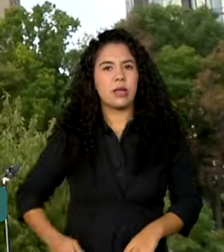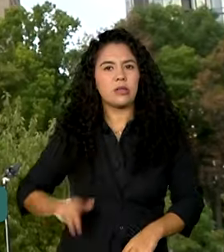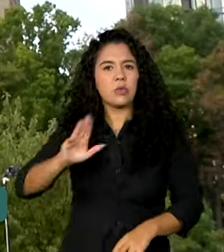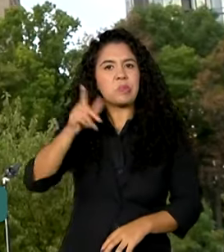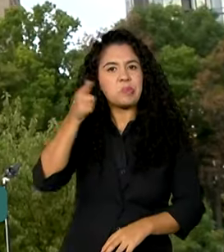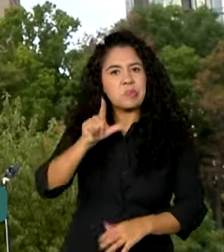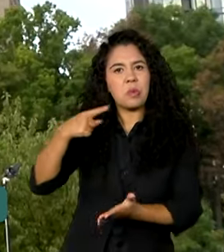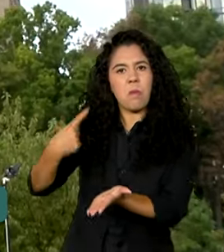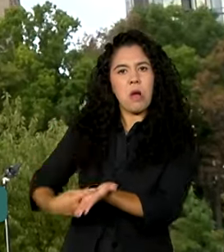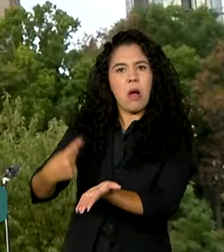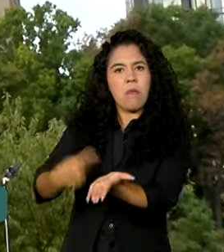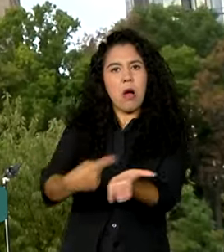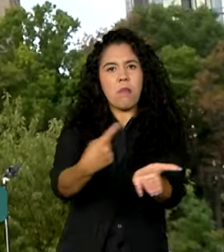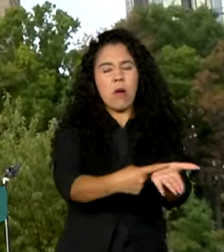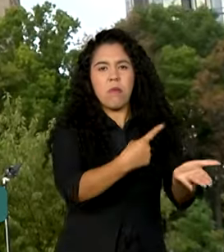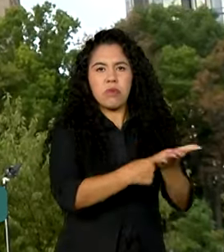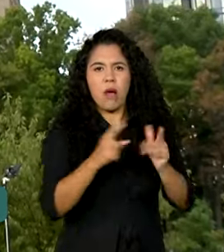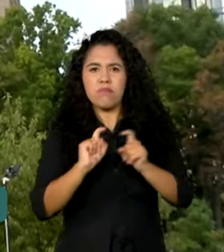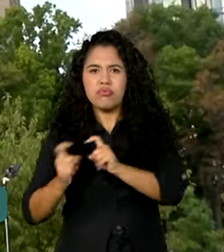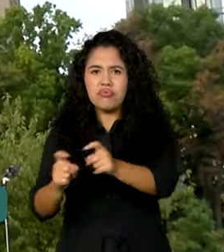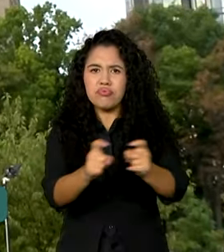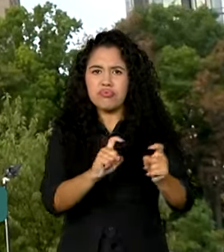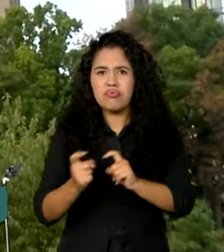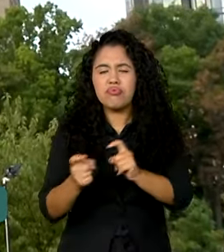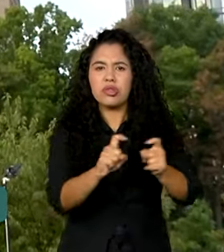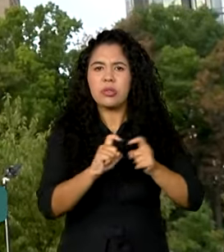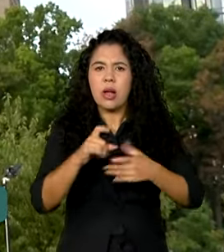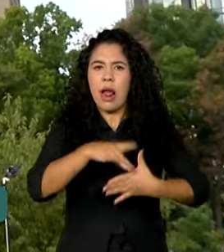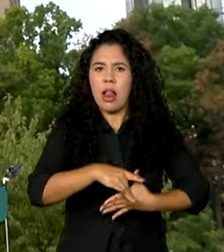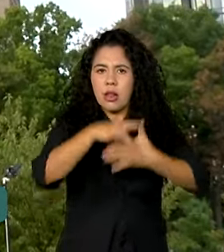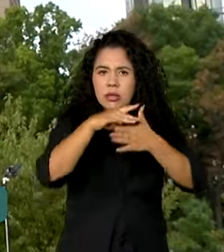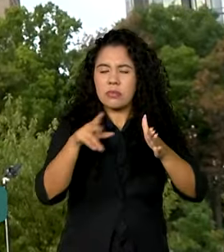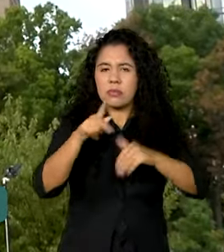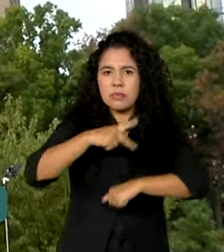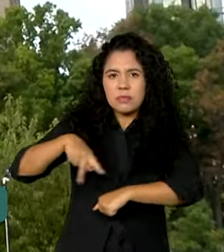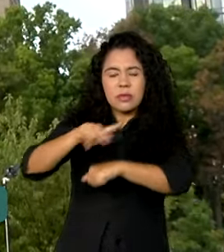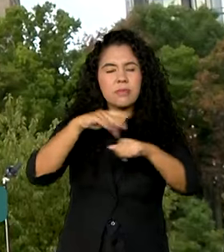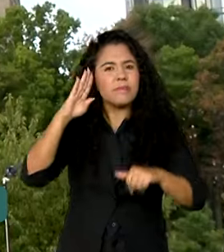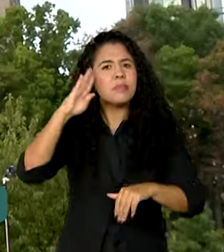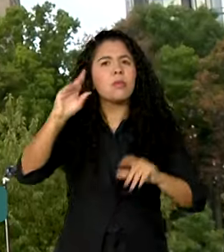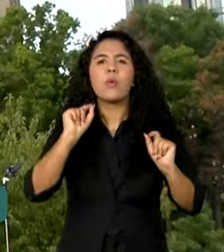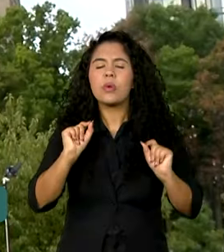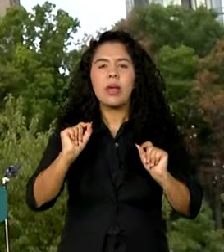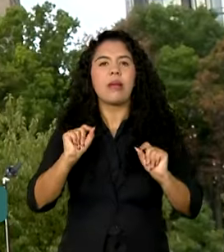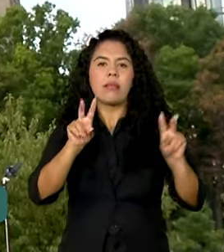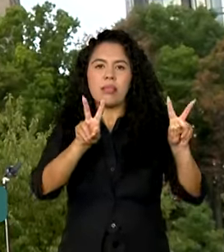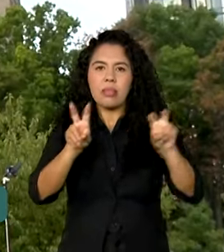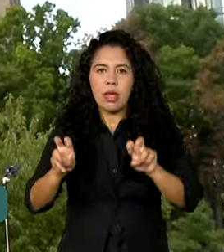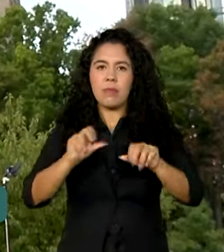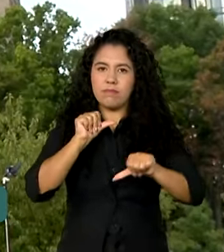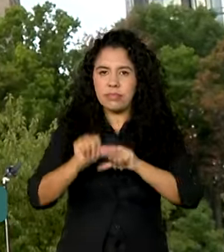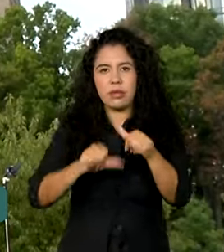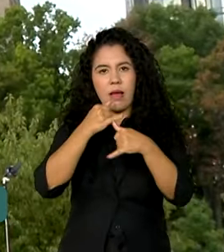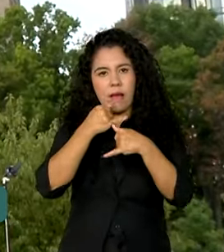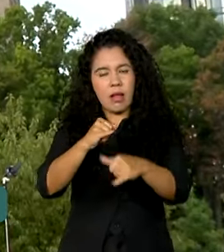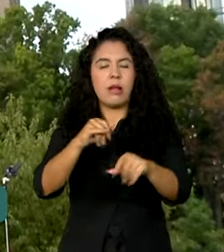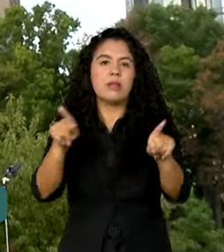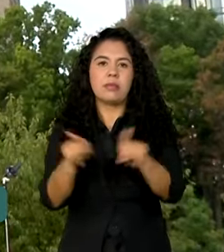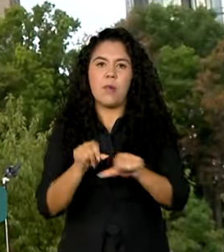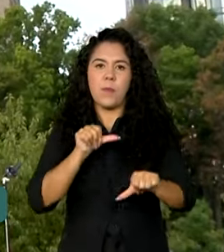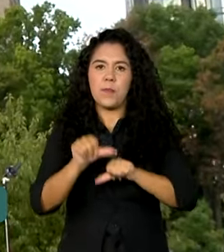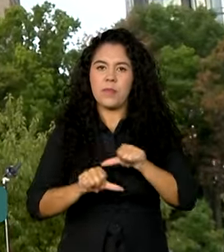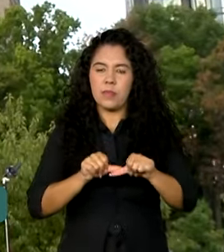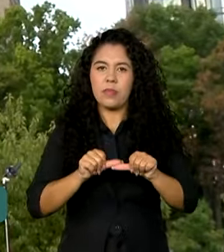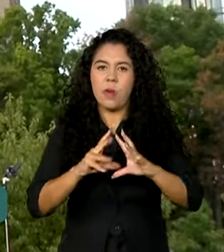com líderes mundiais, principalmente pra discutir a questão da transição energética e o combate à fome. E